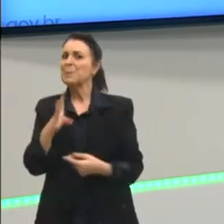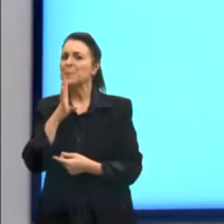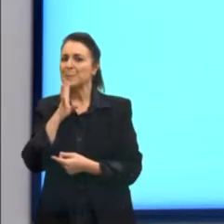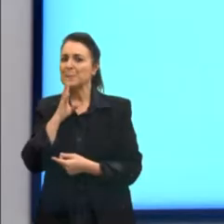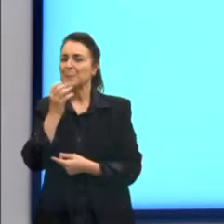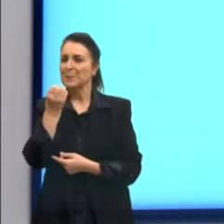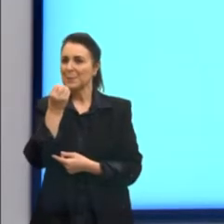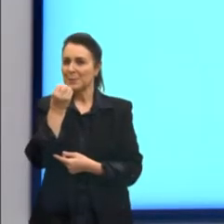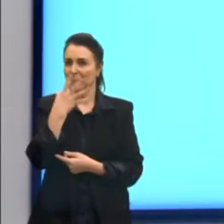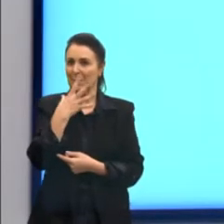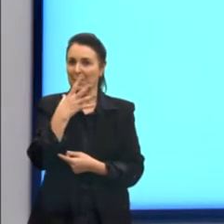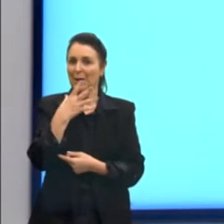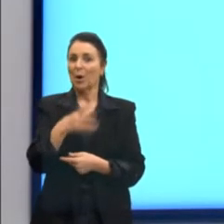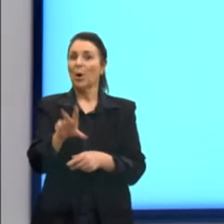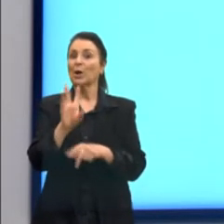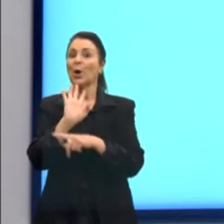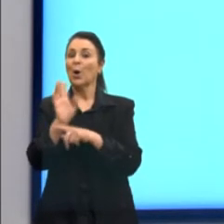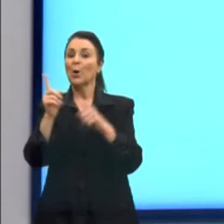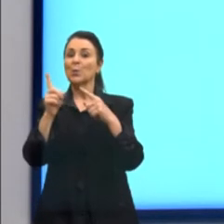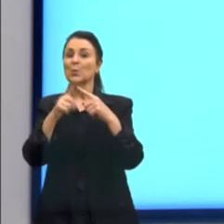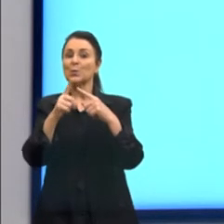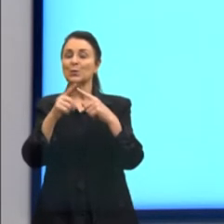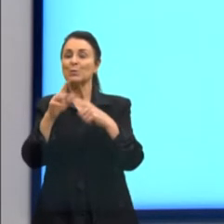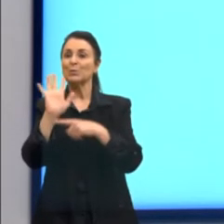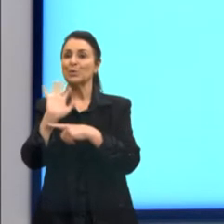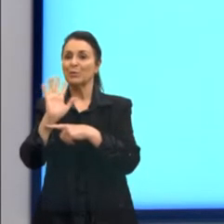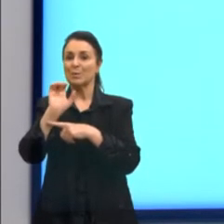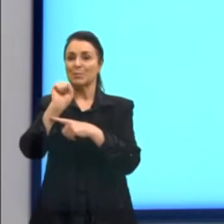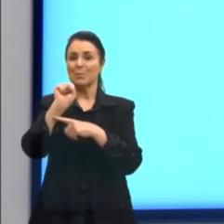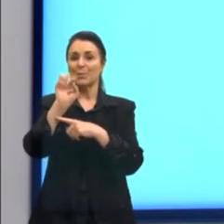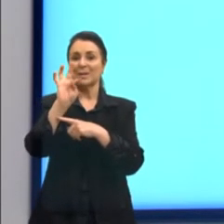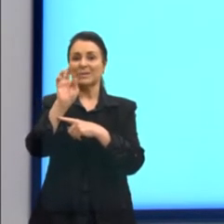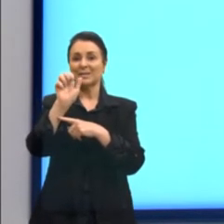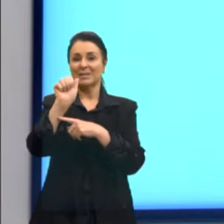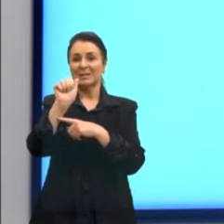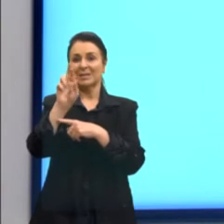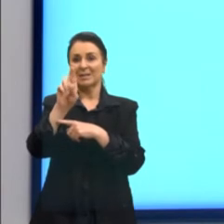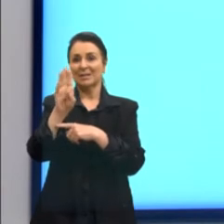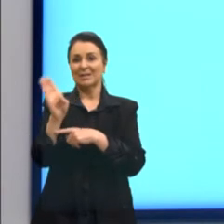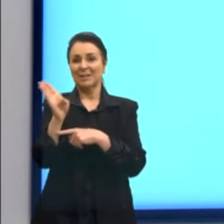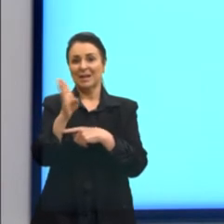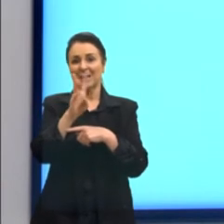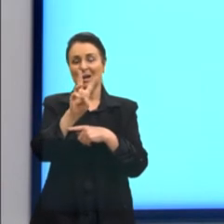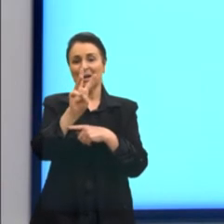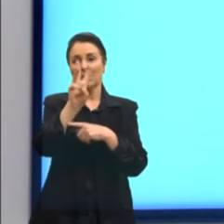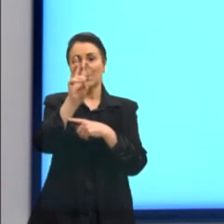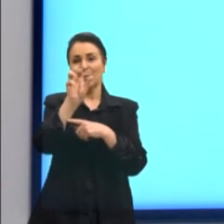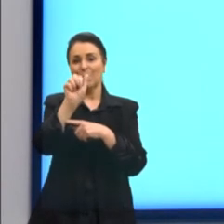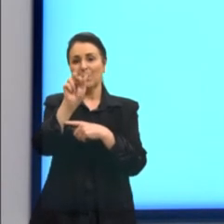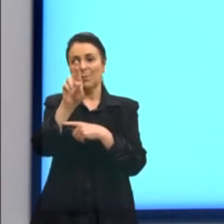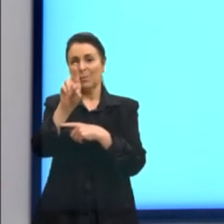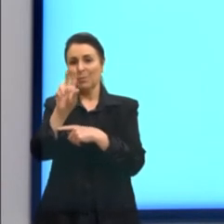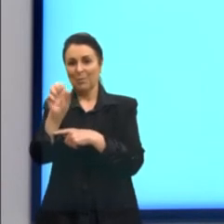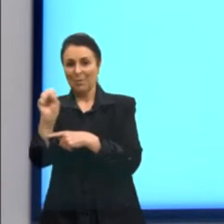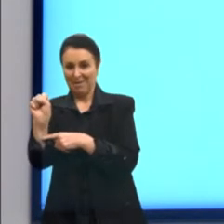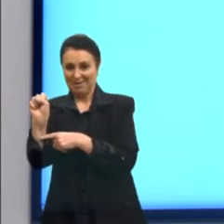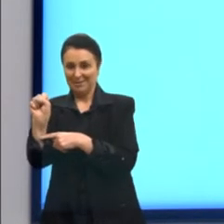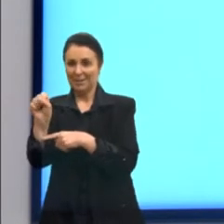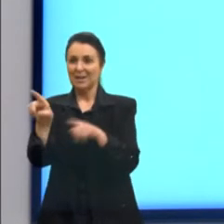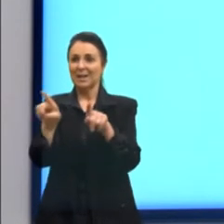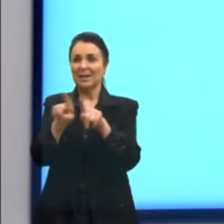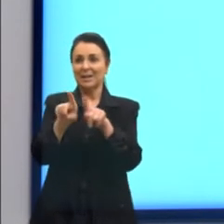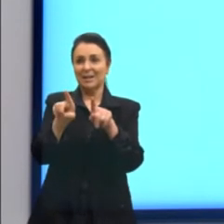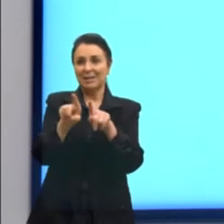é a do Star Wars, que eu sou pessoalmente encantada. É uma saga que eu gosto muito. A da